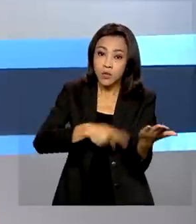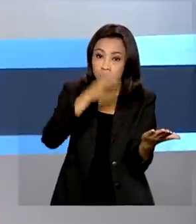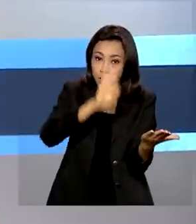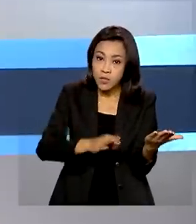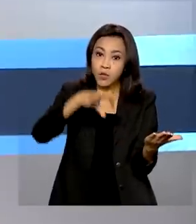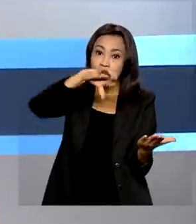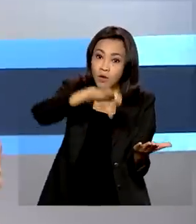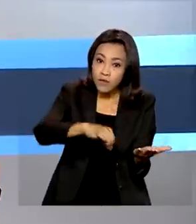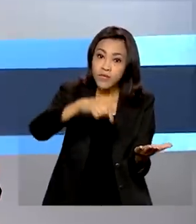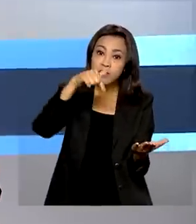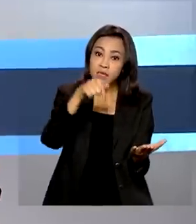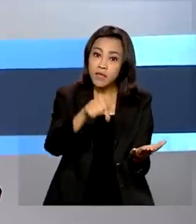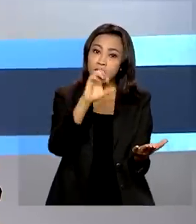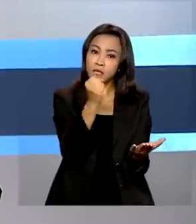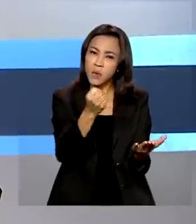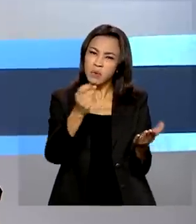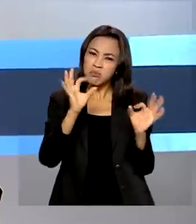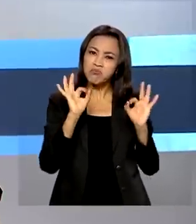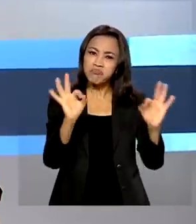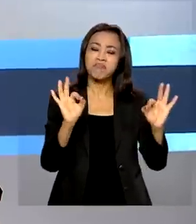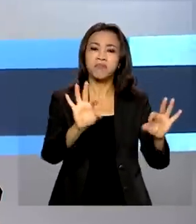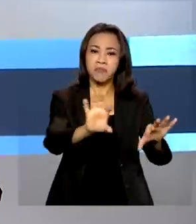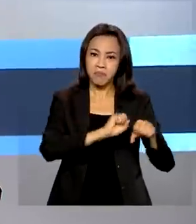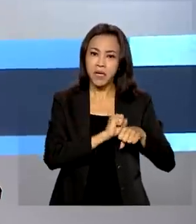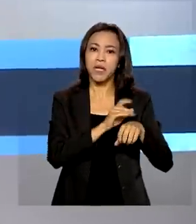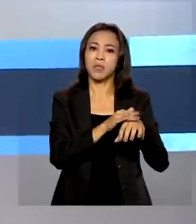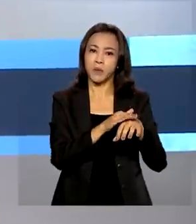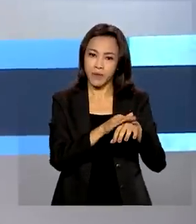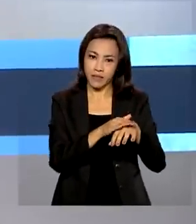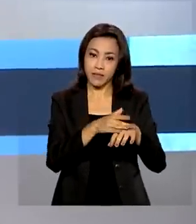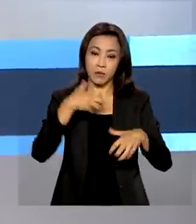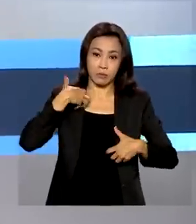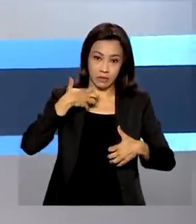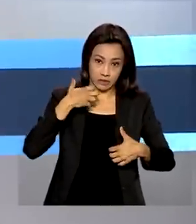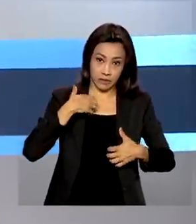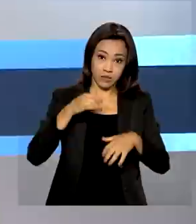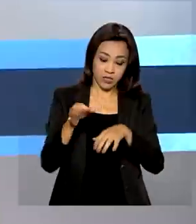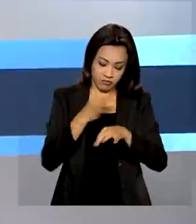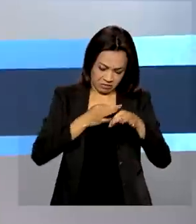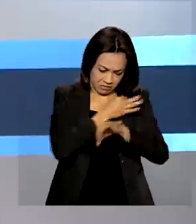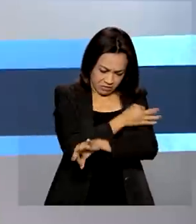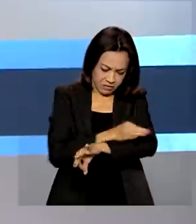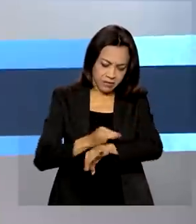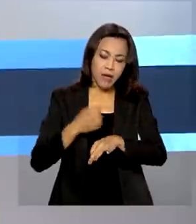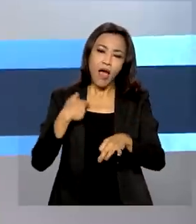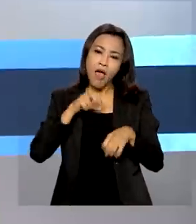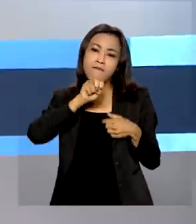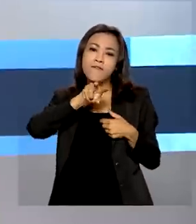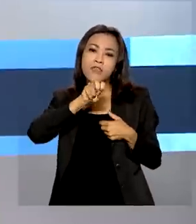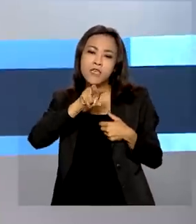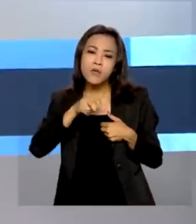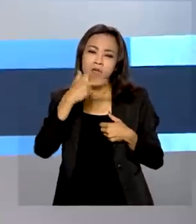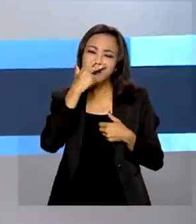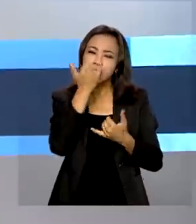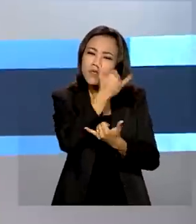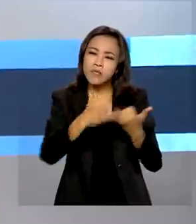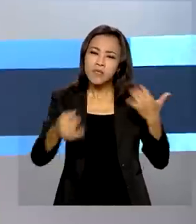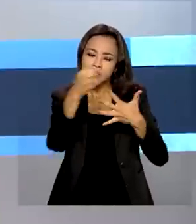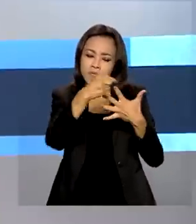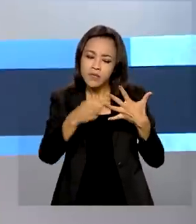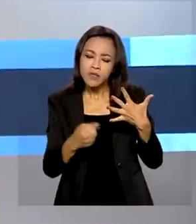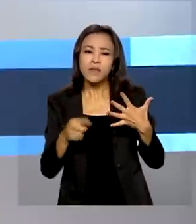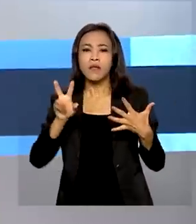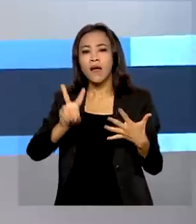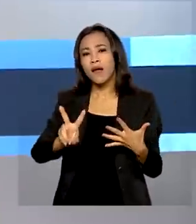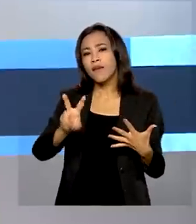casos confirmados da varíola dos macacos. A Manquipox é uma doença causada por vírus com sintomas semelhantes aos da varíola,